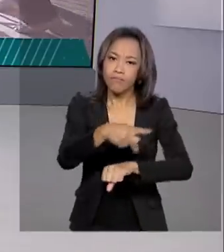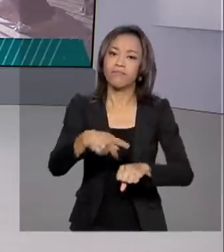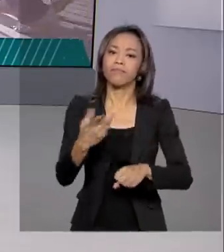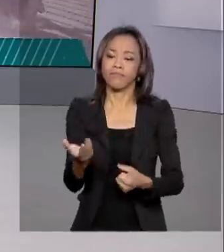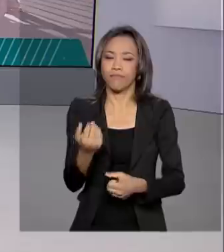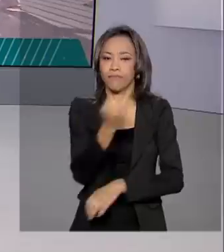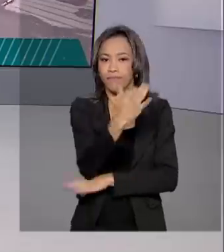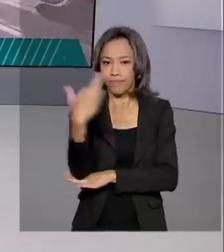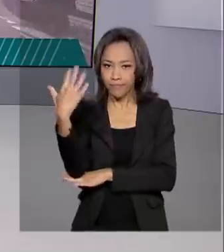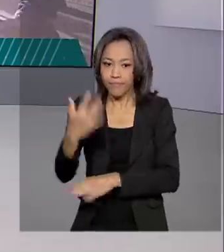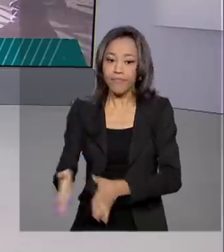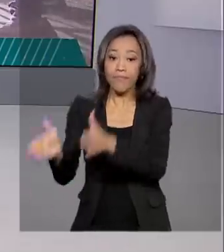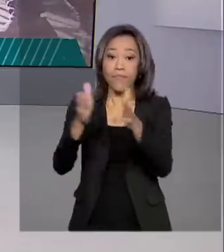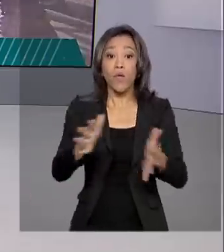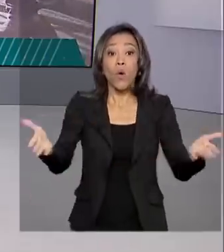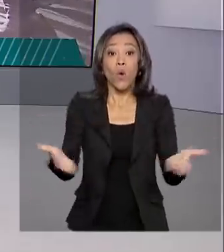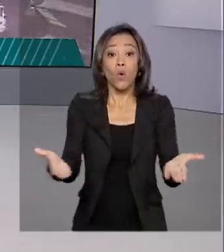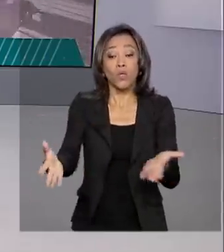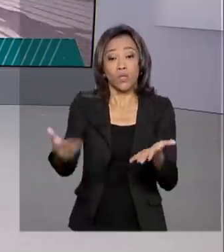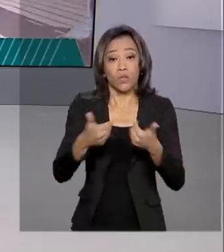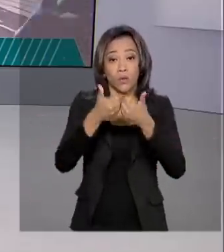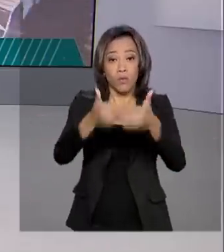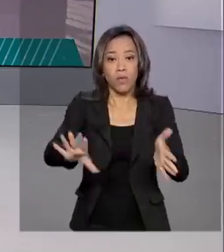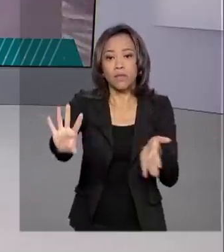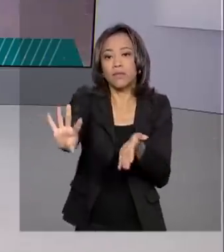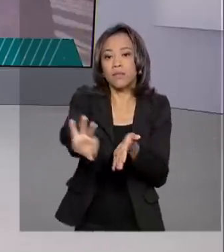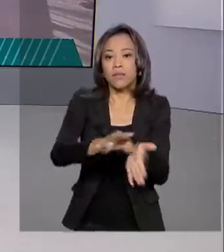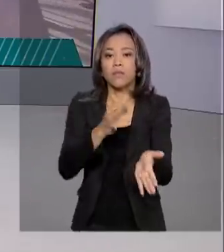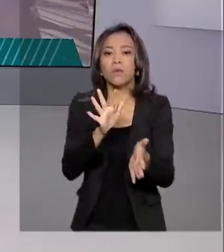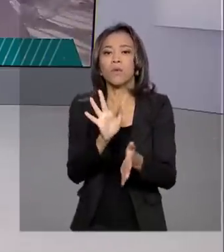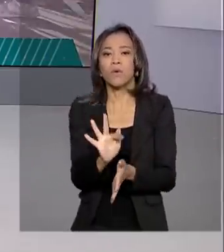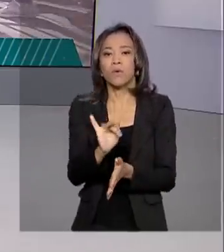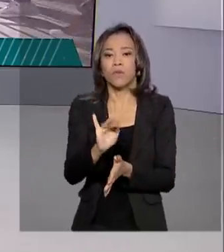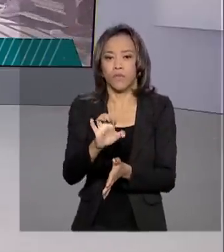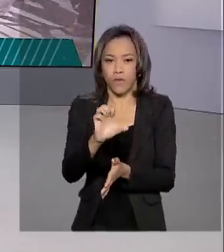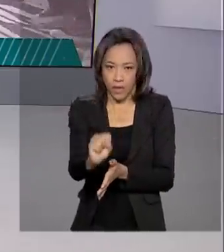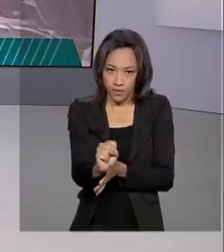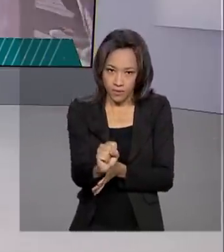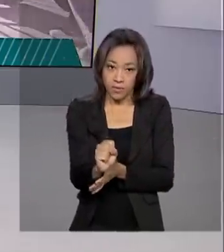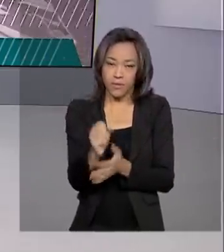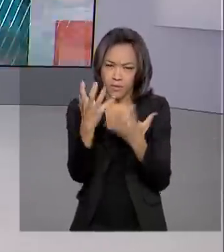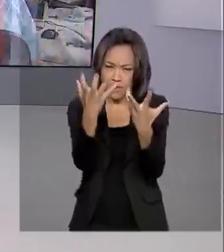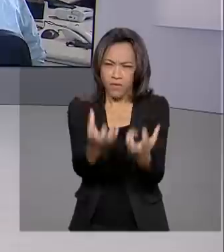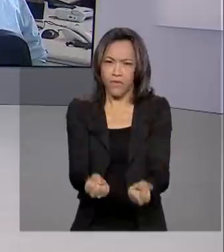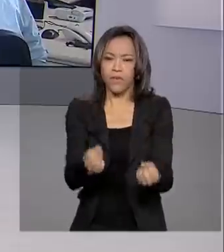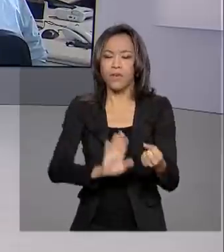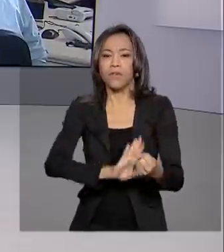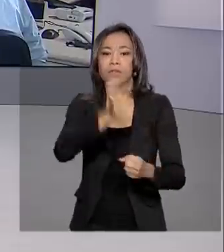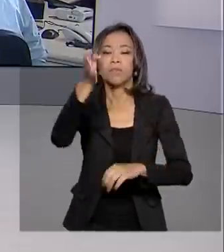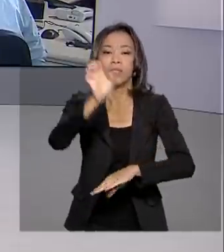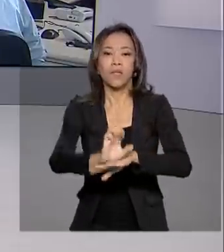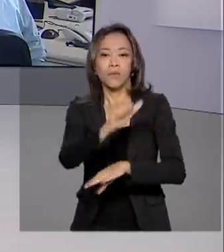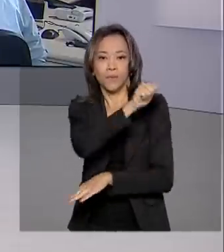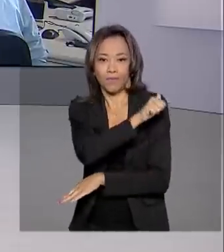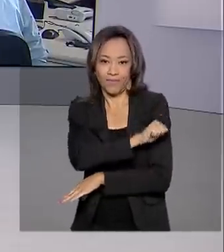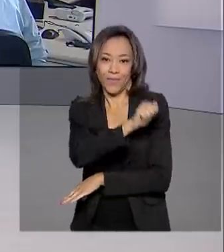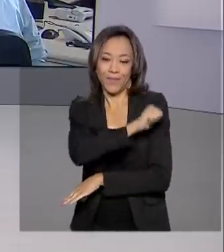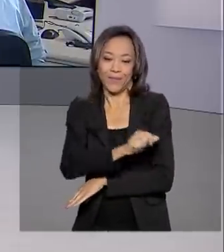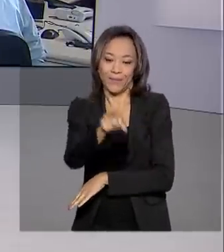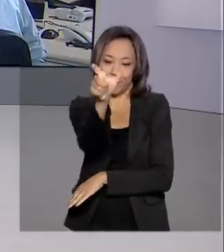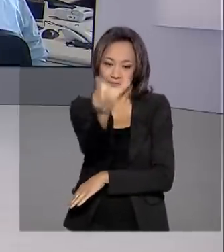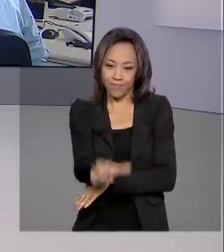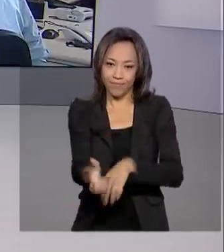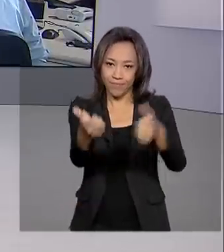Começam hoje as inscrições para o FIES, o Fundo de Financiamento Estudantil. Vamos ao Rio de Janeiro conversar com a repórter Alessandra